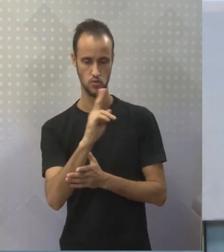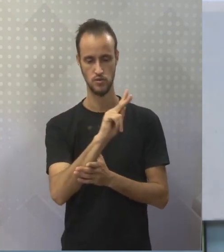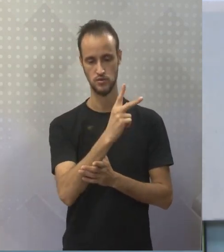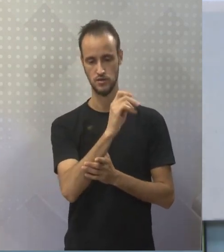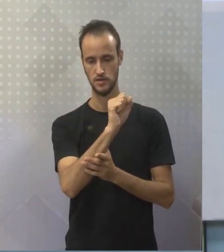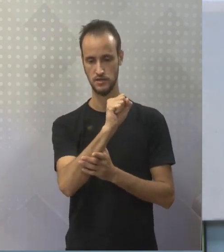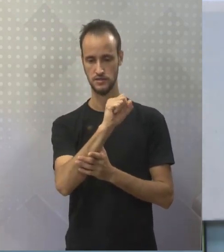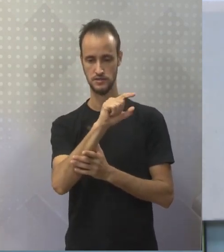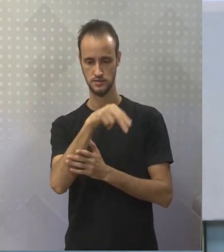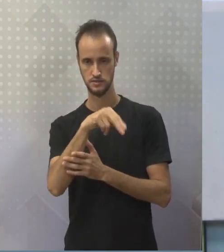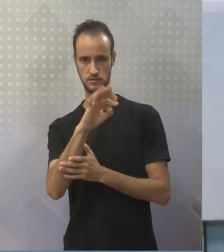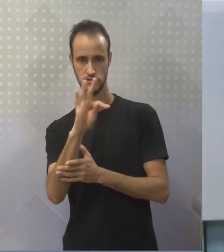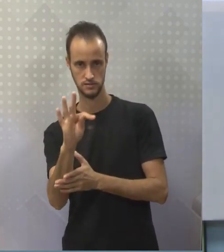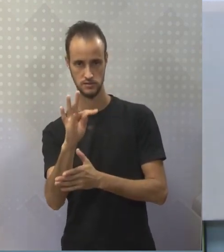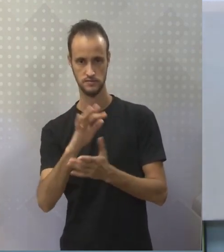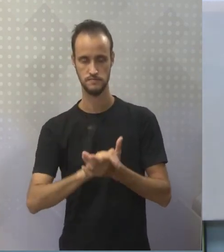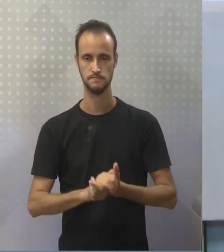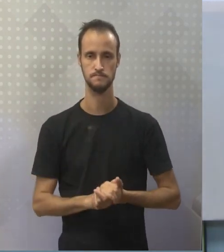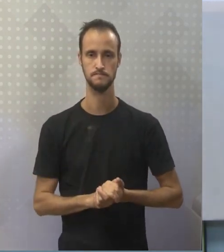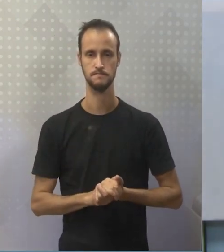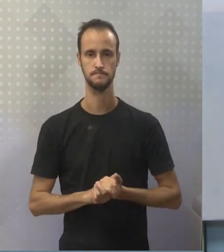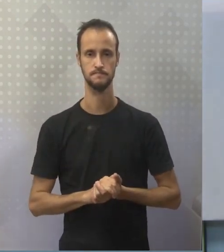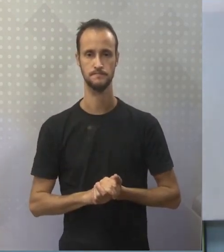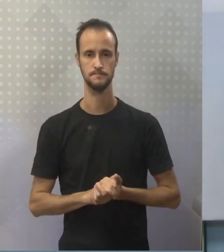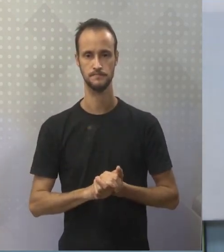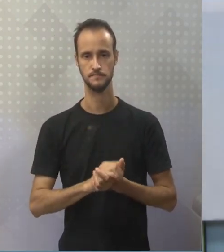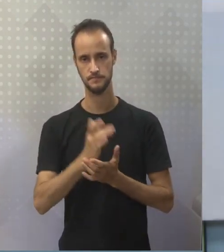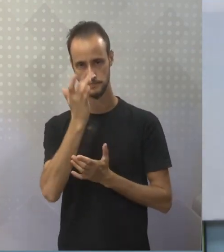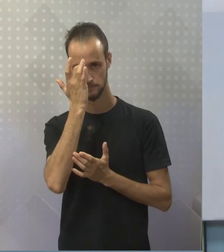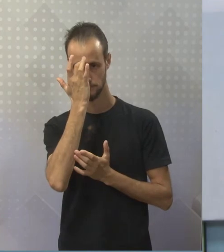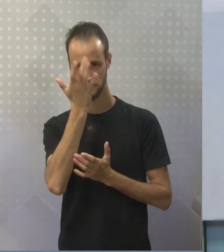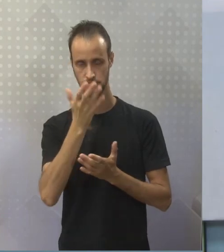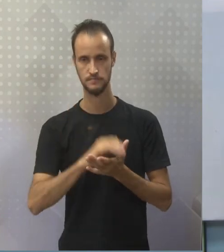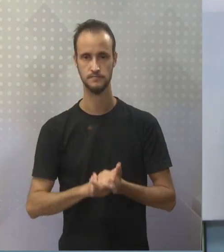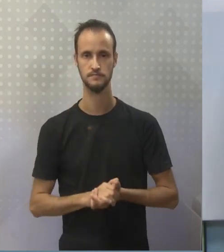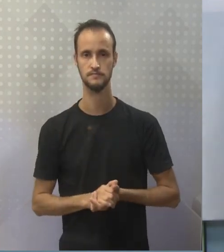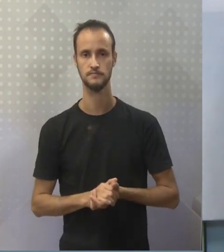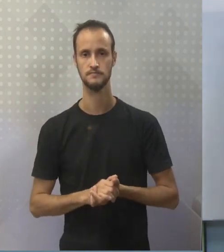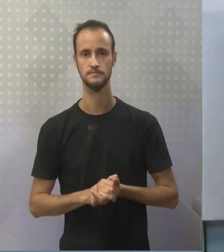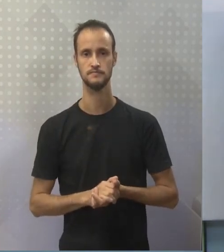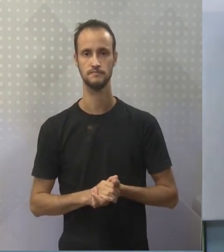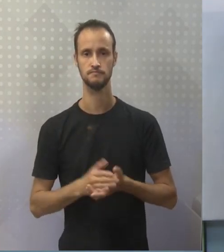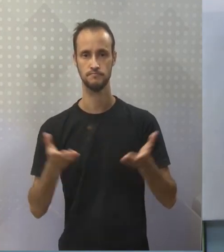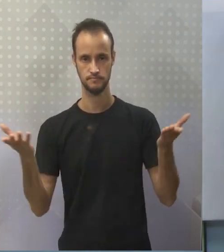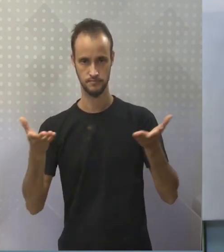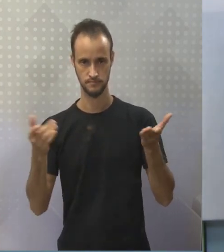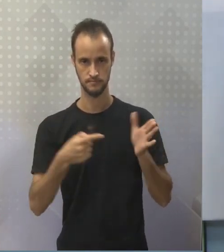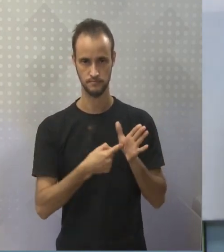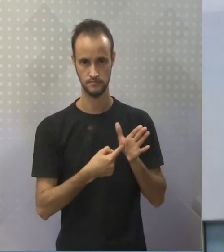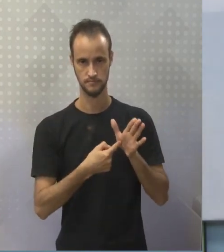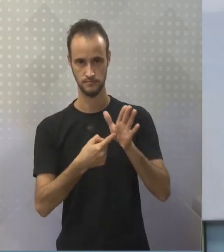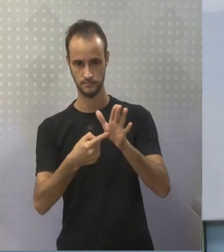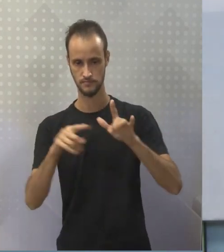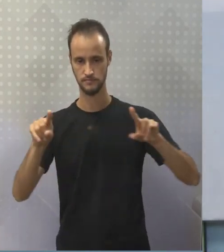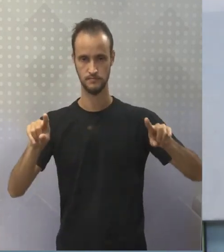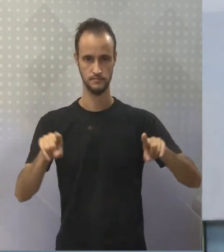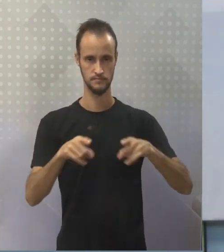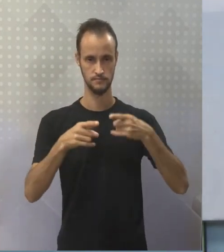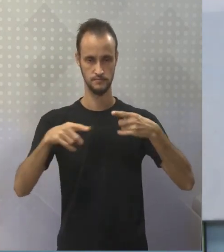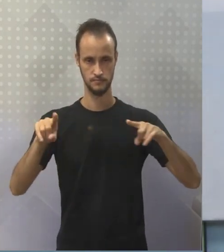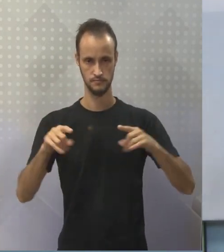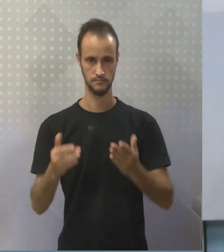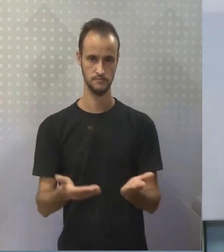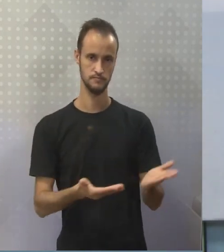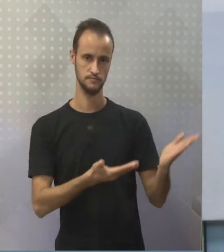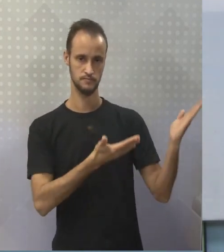haven't Ok? Muito fácil. Então, agora eu trago para vocês a música Have